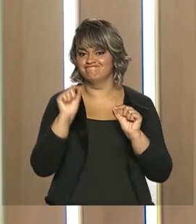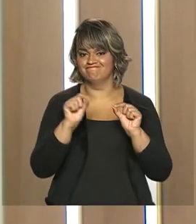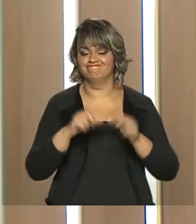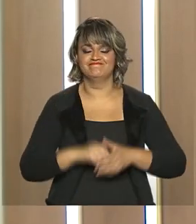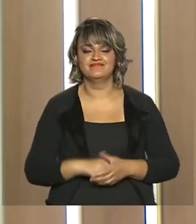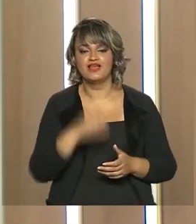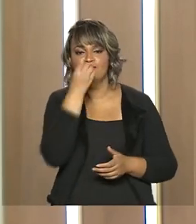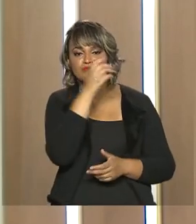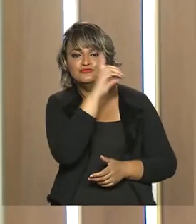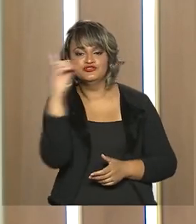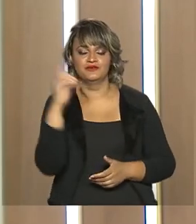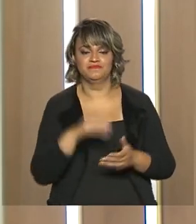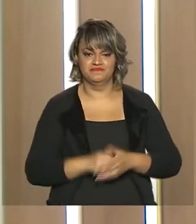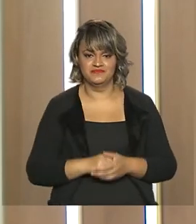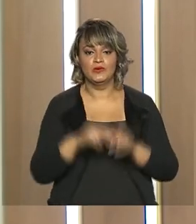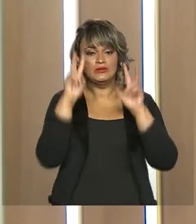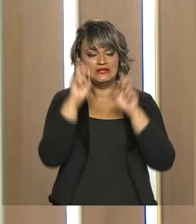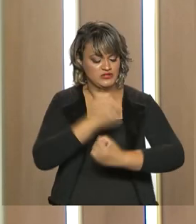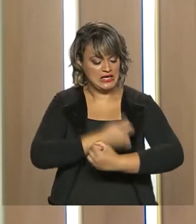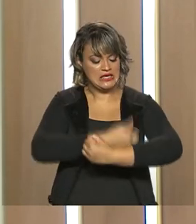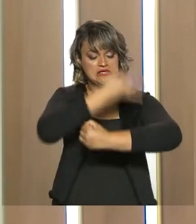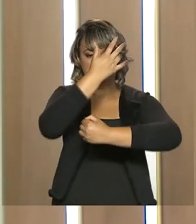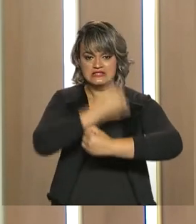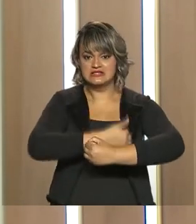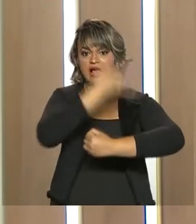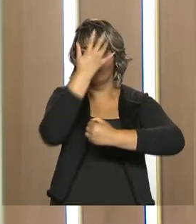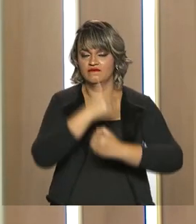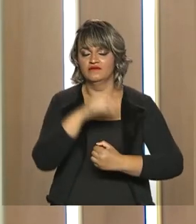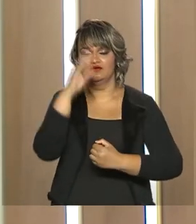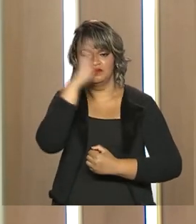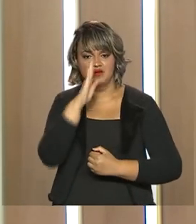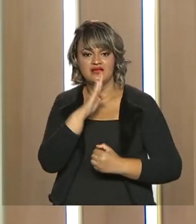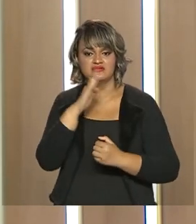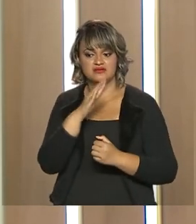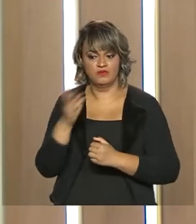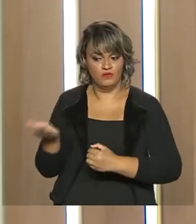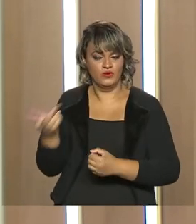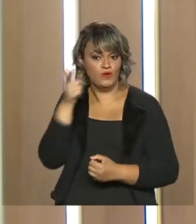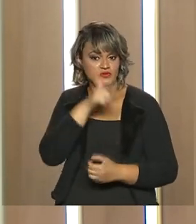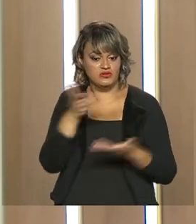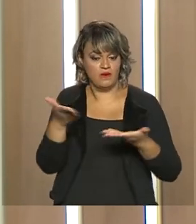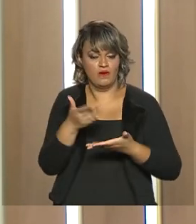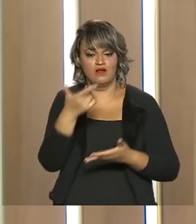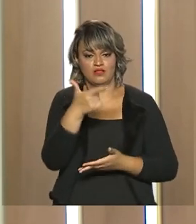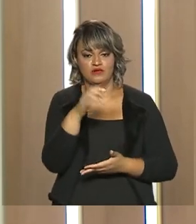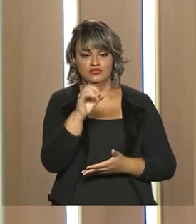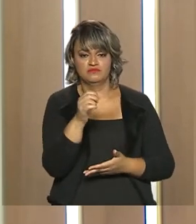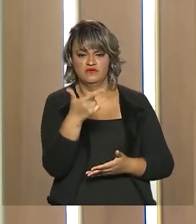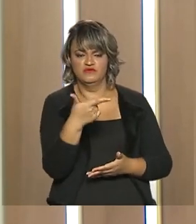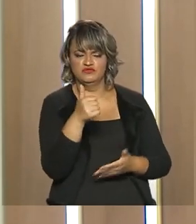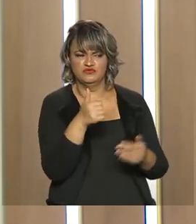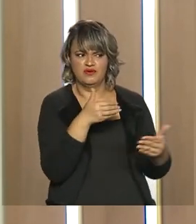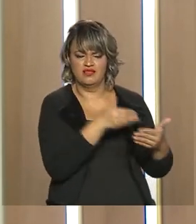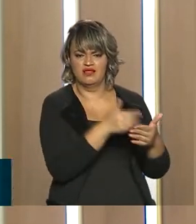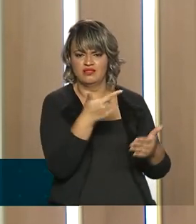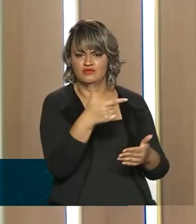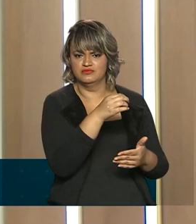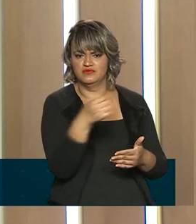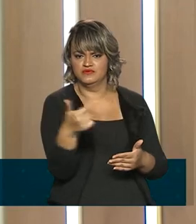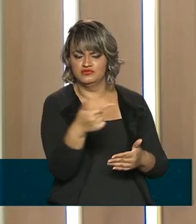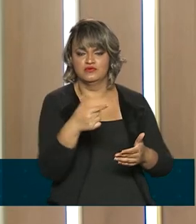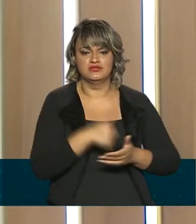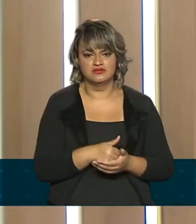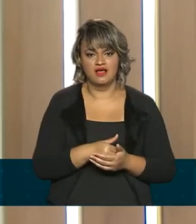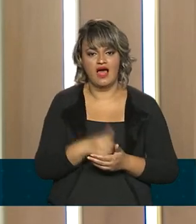Bom dia, bom dia a todos. O nosso tema de hoje é a safra de grãos do Brasil, já da nova colheita 2021-2022. Para